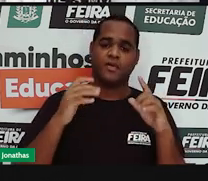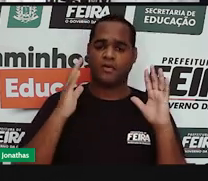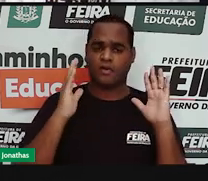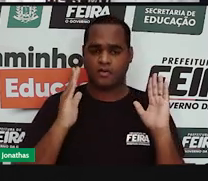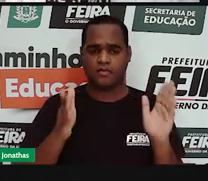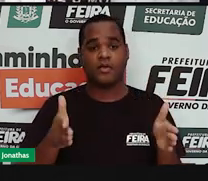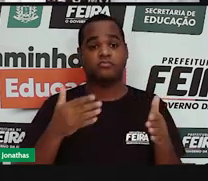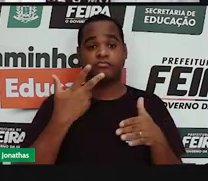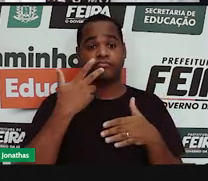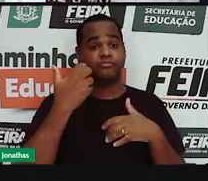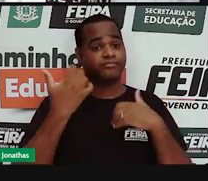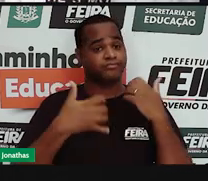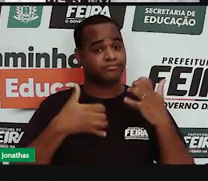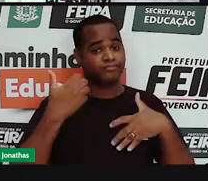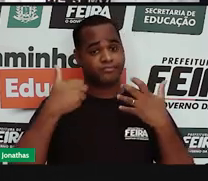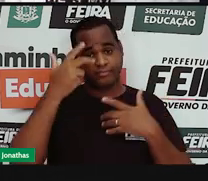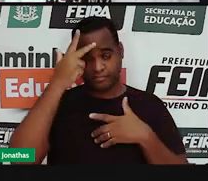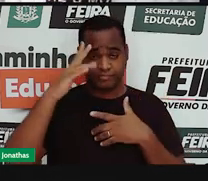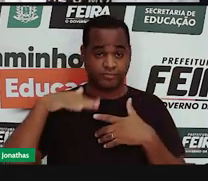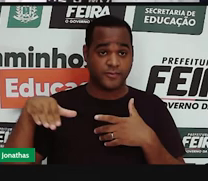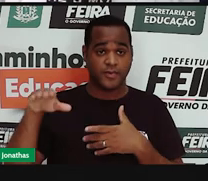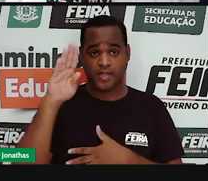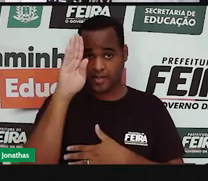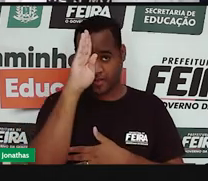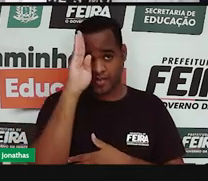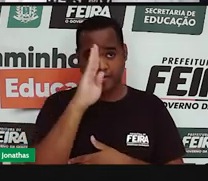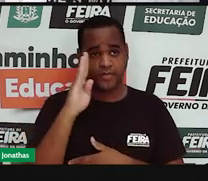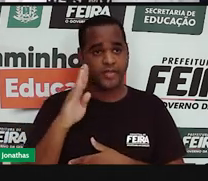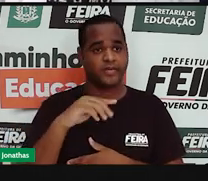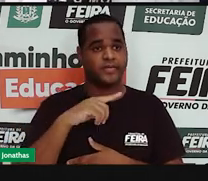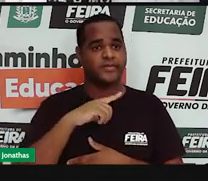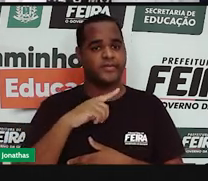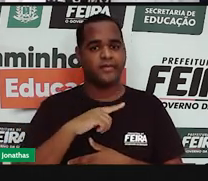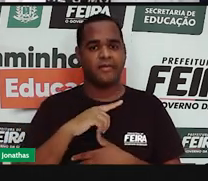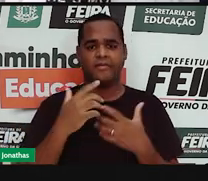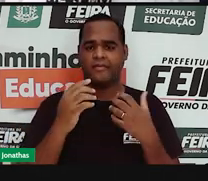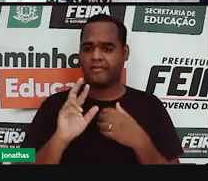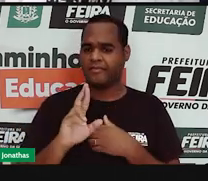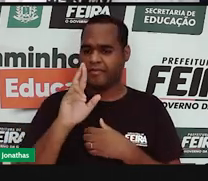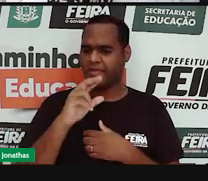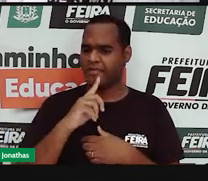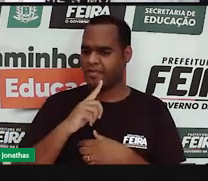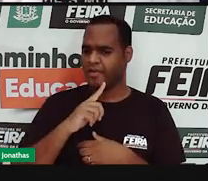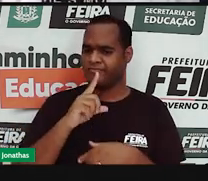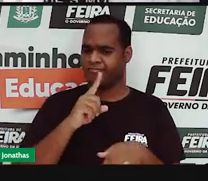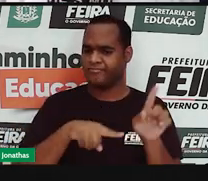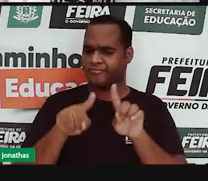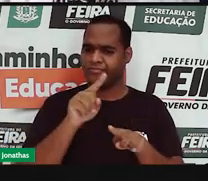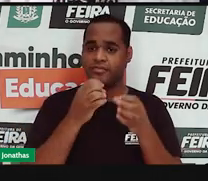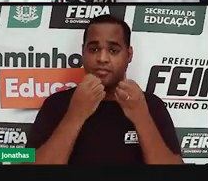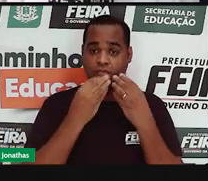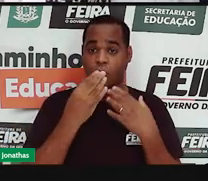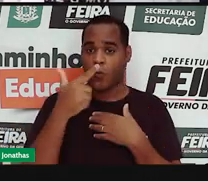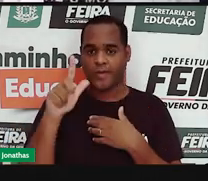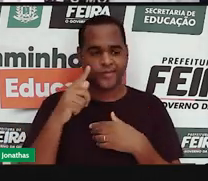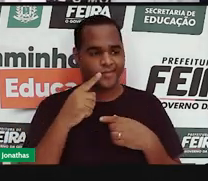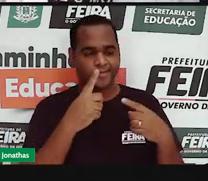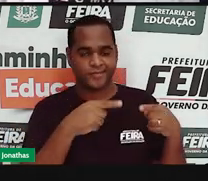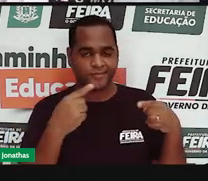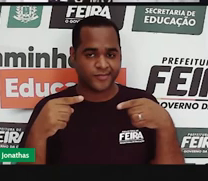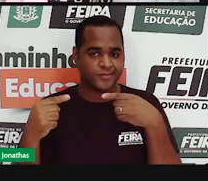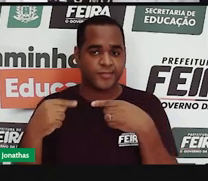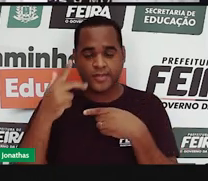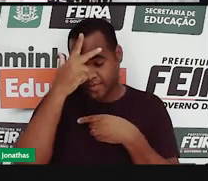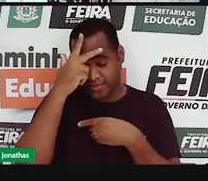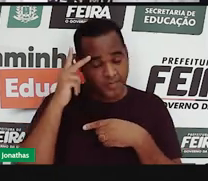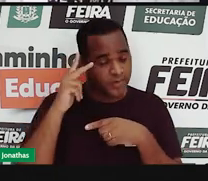questionamento se o Brasil estaria em boas mãos. Havia um questionamento também acerca da sucessão. Muita